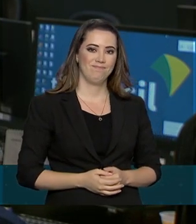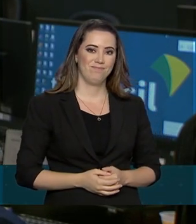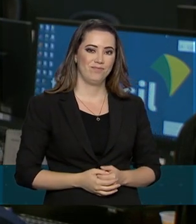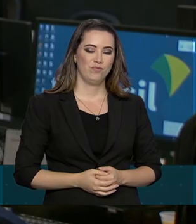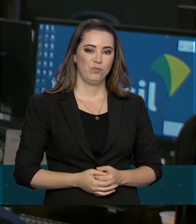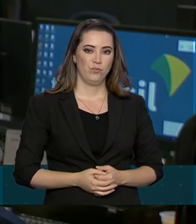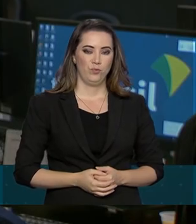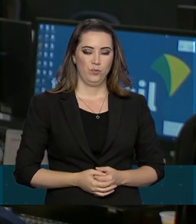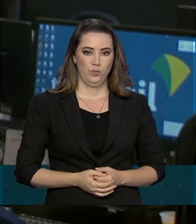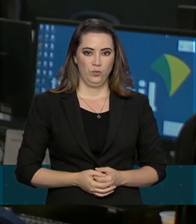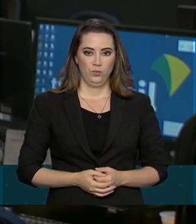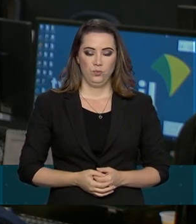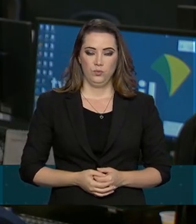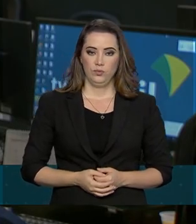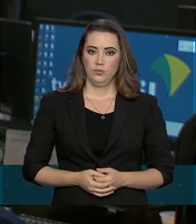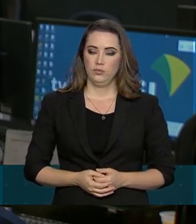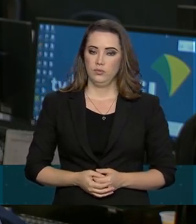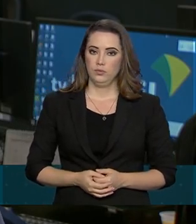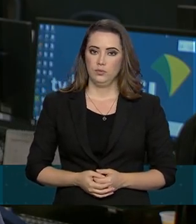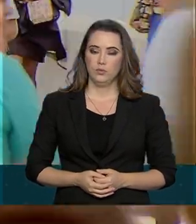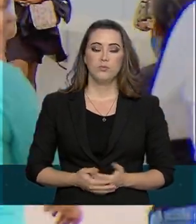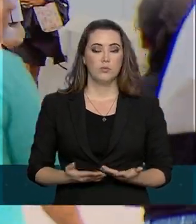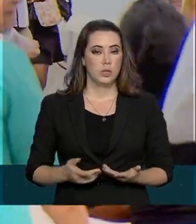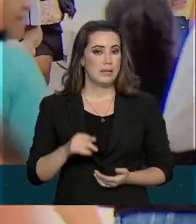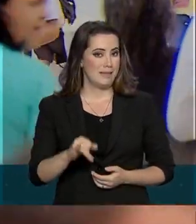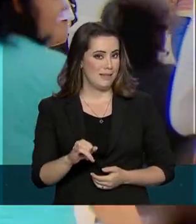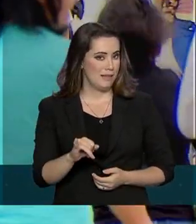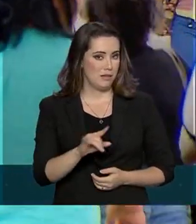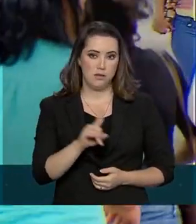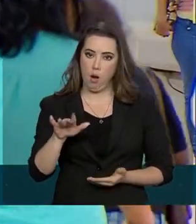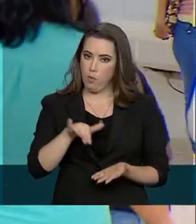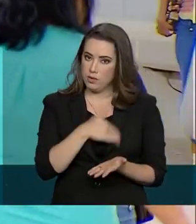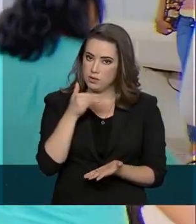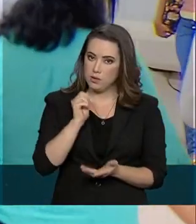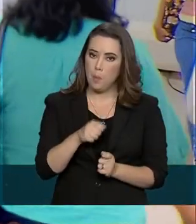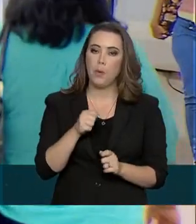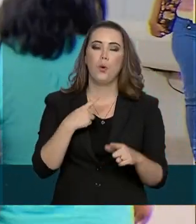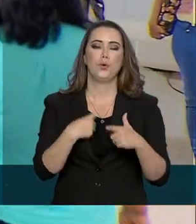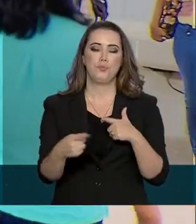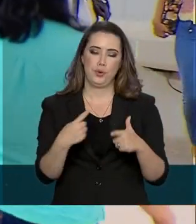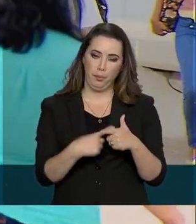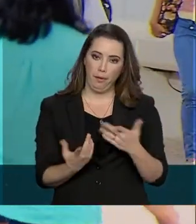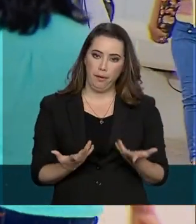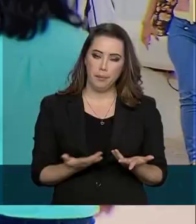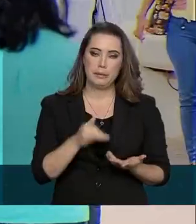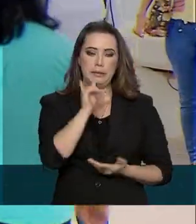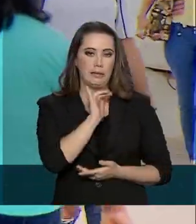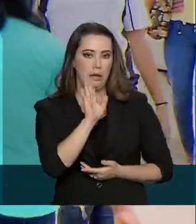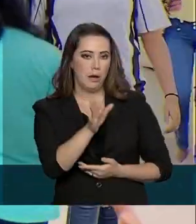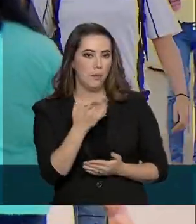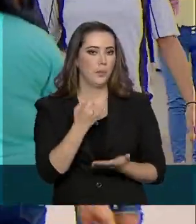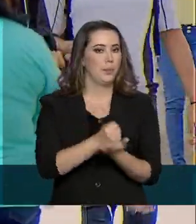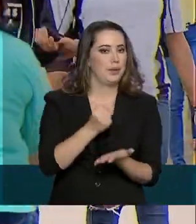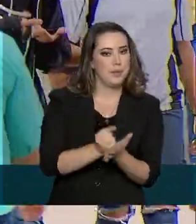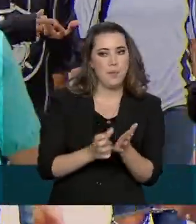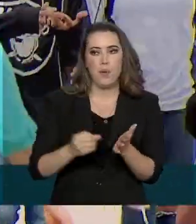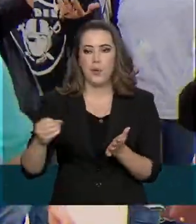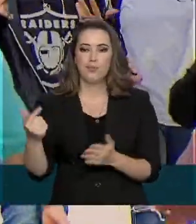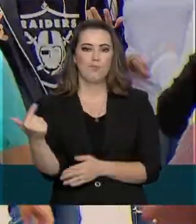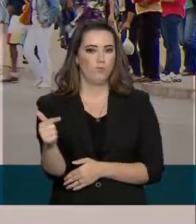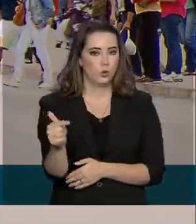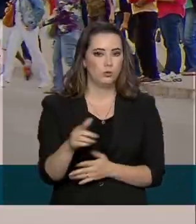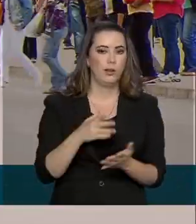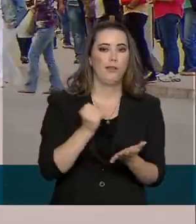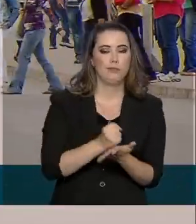.eb.mil.br. Quem não se alistar pode ter impedimentos, como tirar passaporte e carteira de